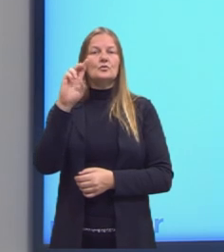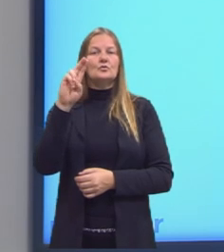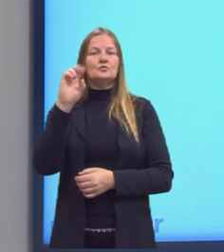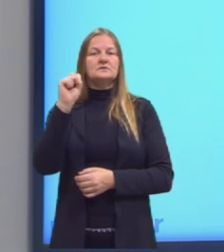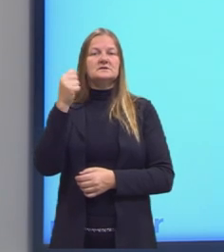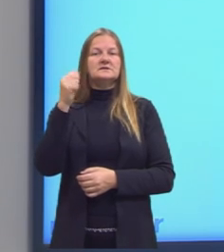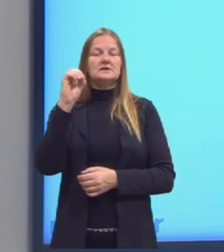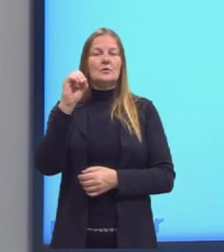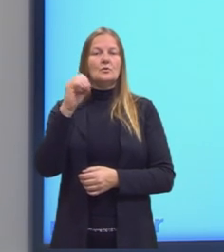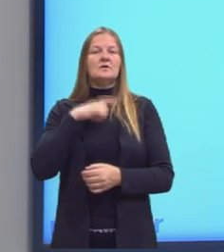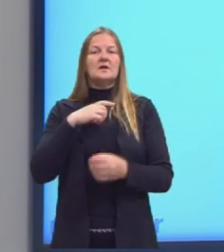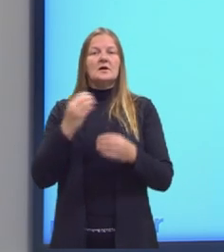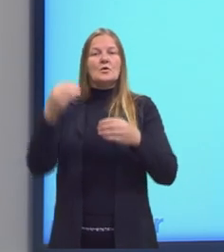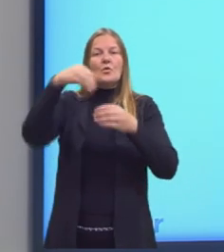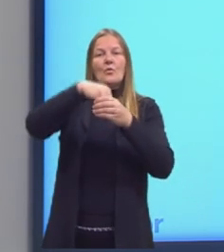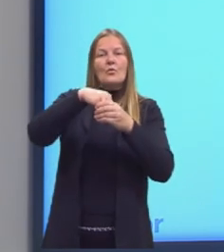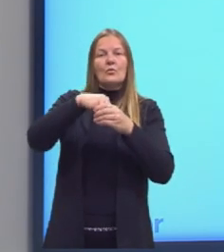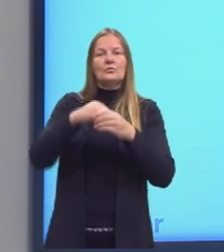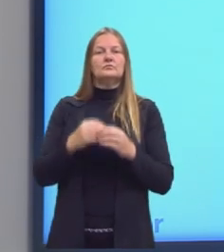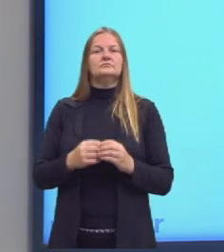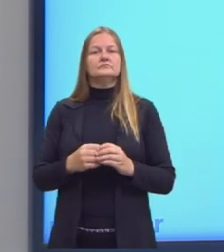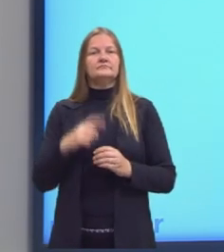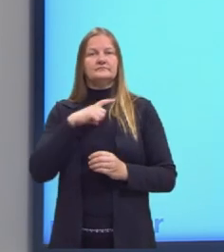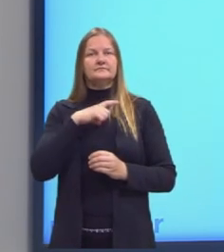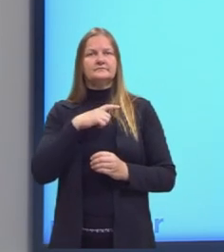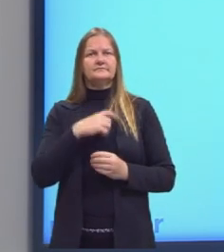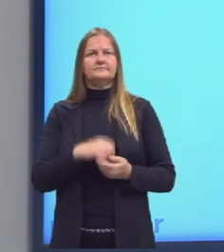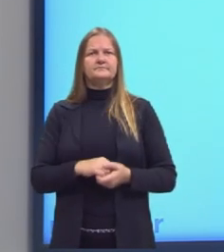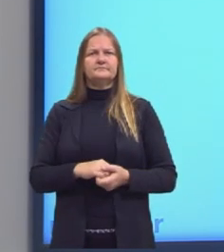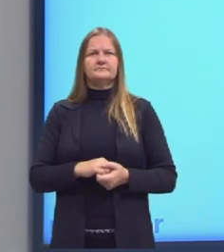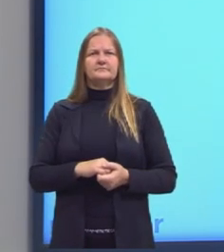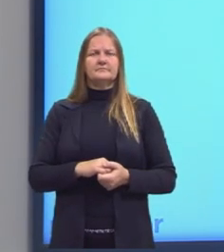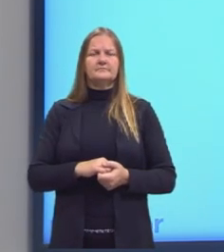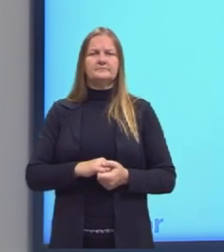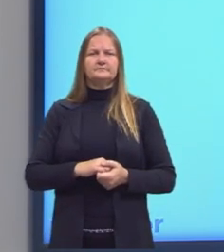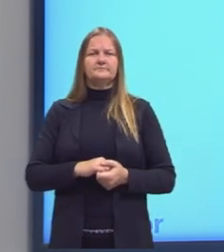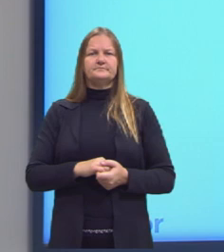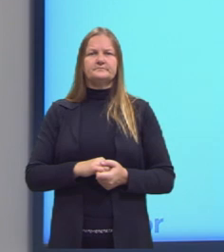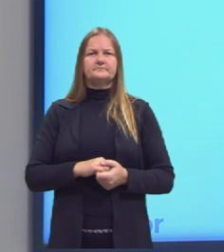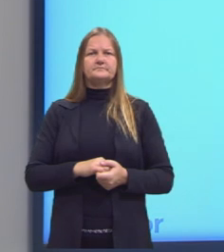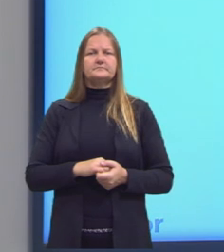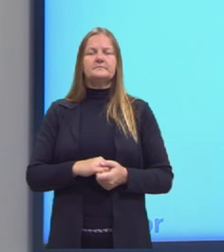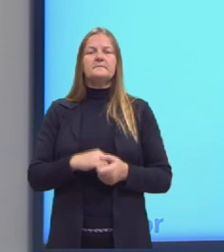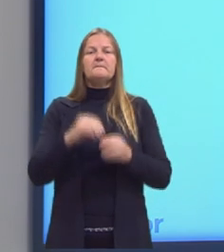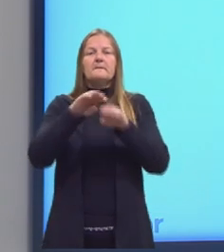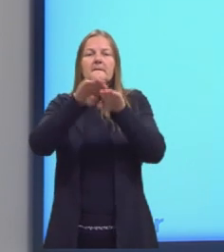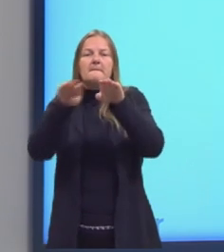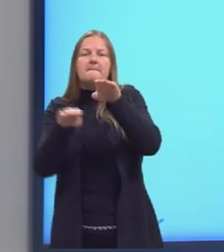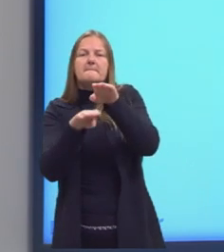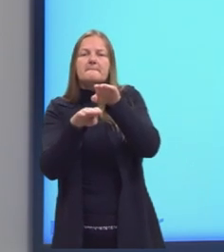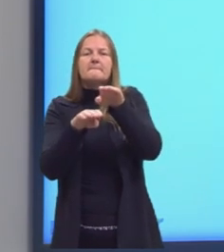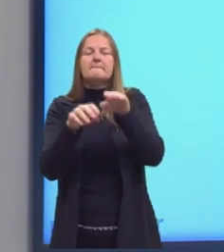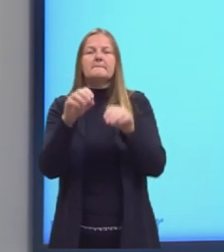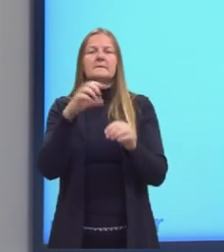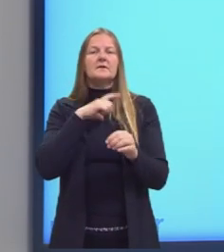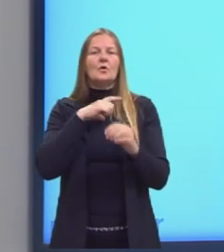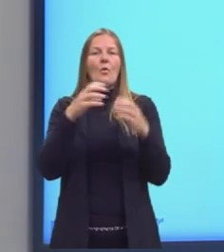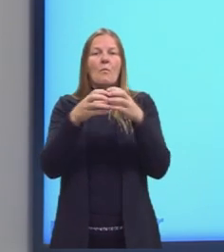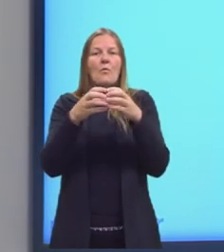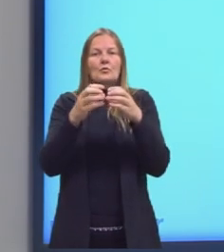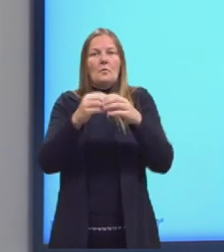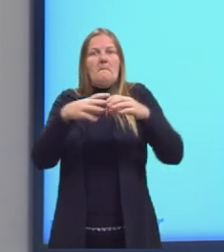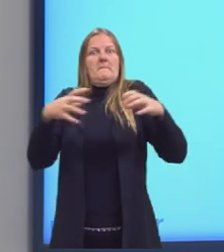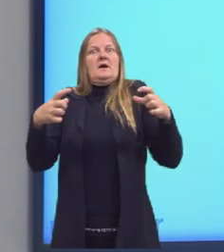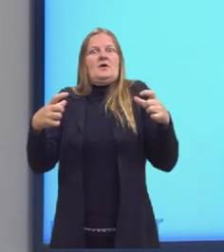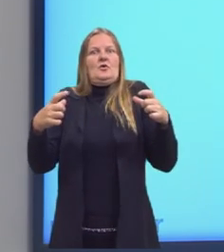um conjunto está ou não contido em outro. Ou seja, se ele é um subconjunto desse outro conjunto maior,